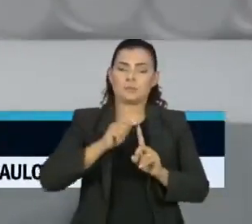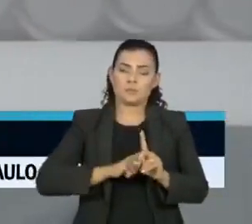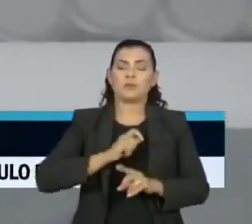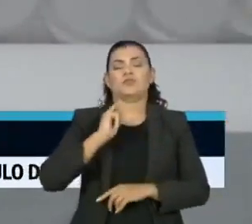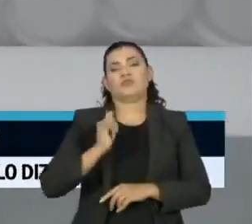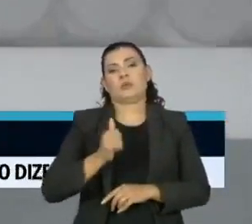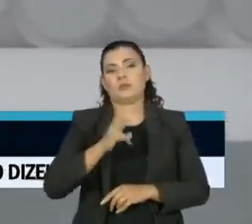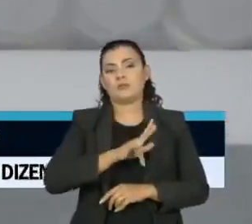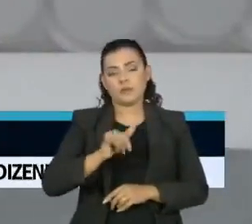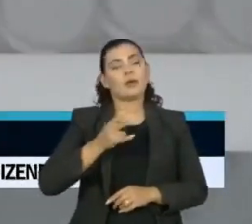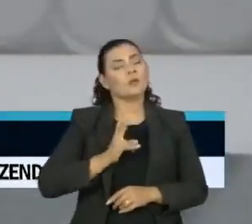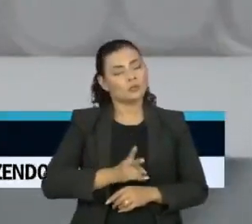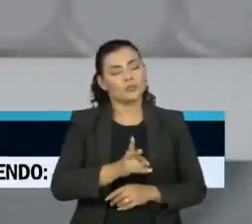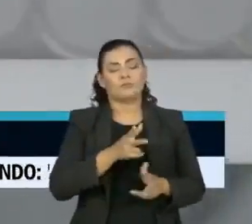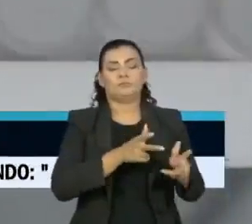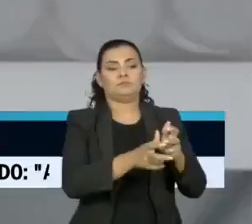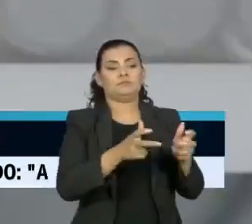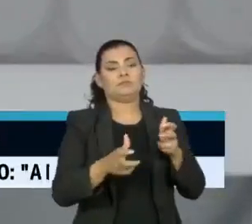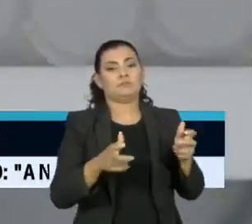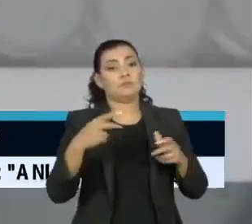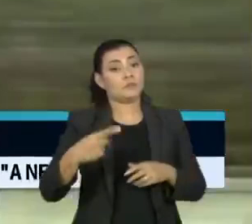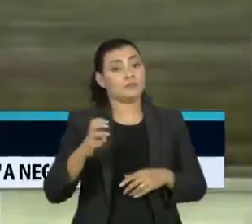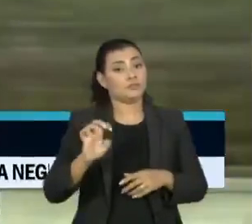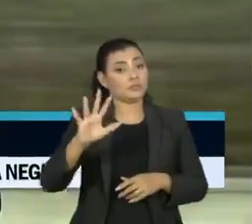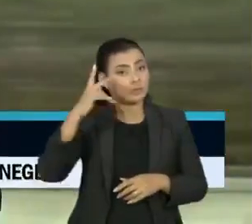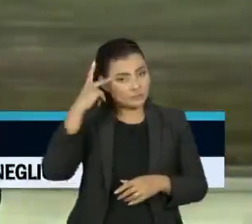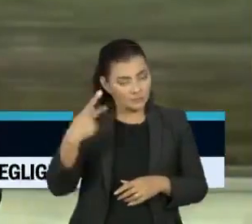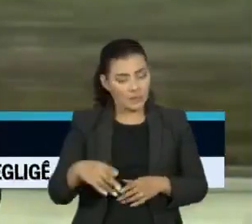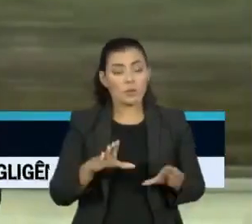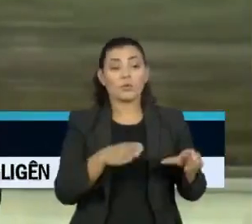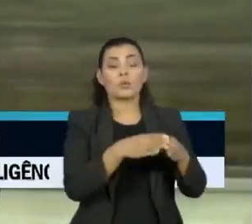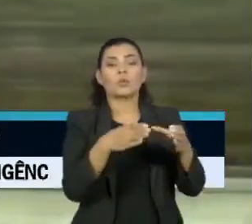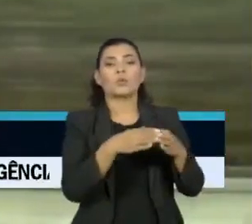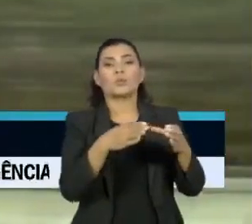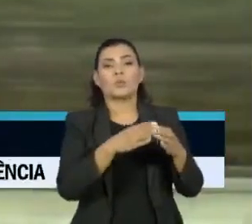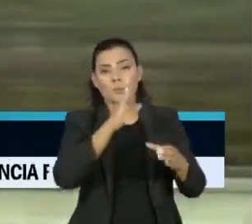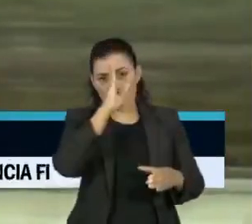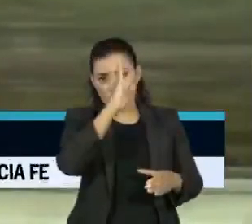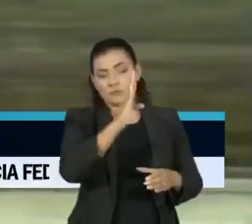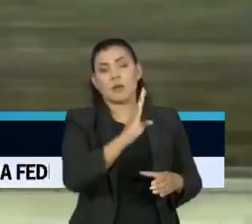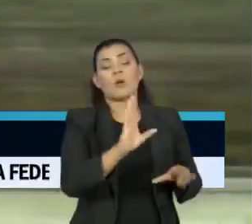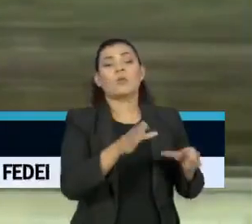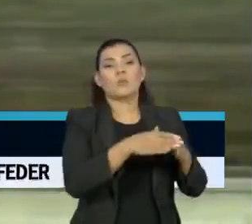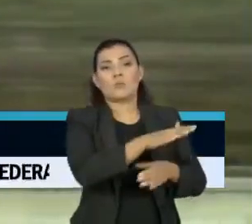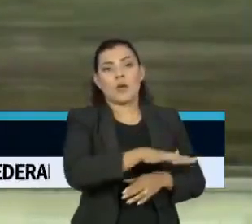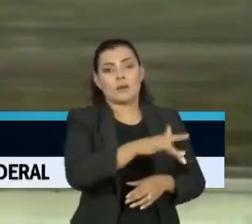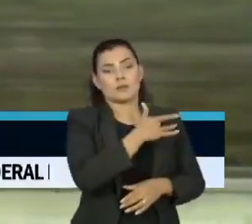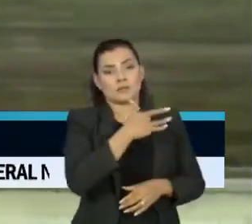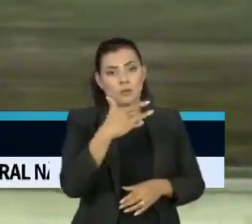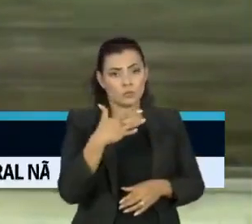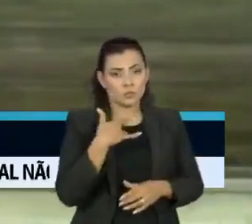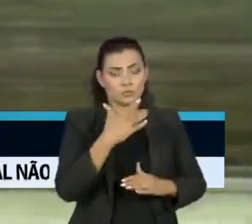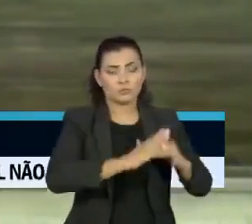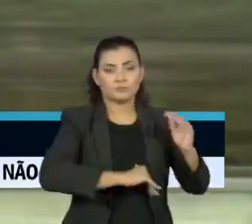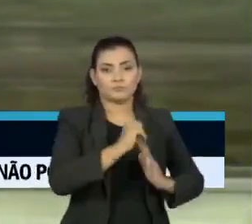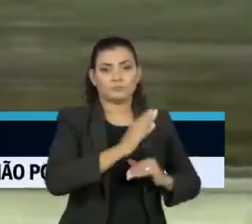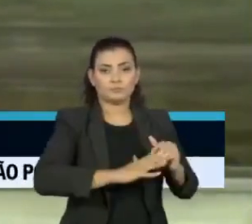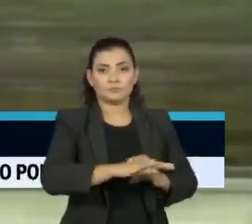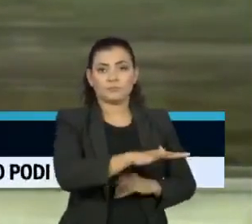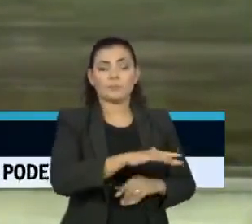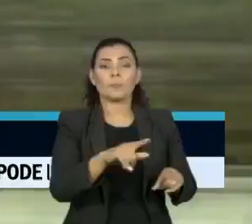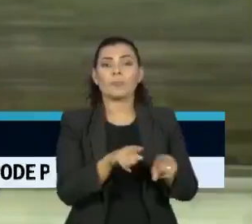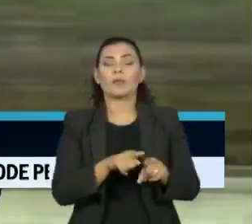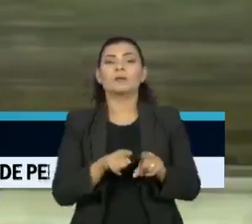de janeiro essa vacinação para aqueles grupos, especialmente de áreas, trabalhadores da área da